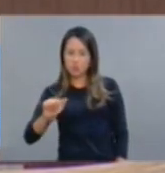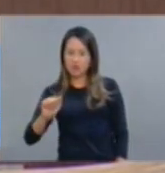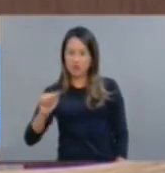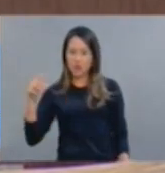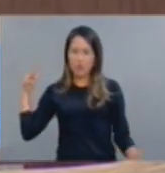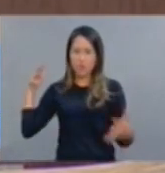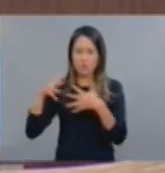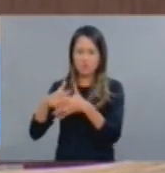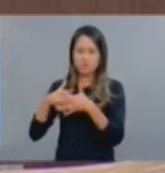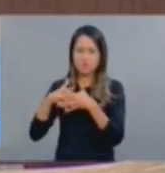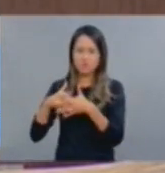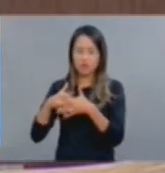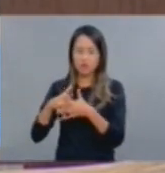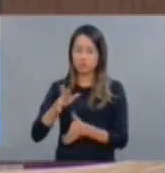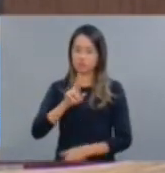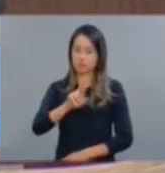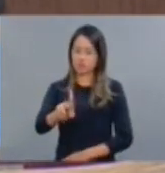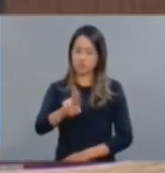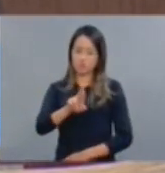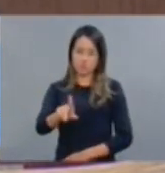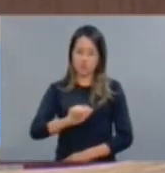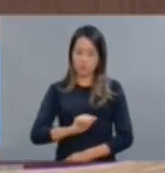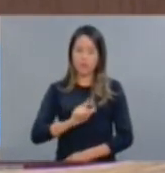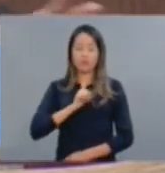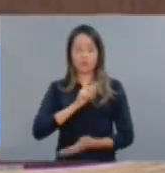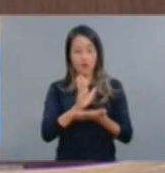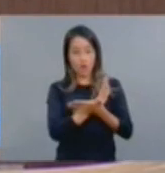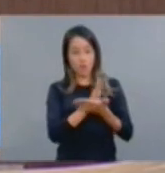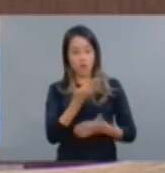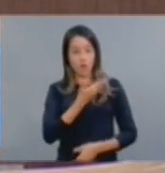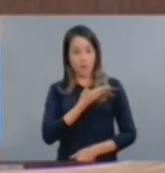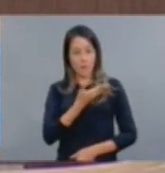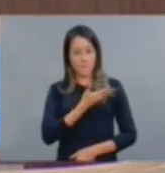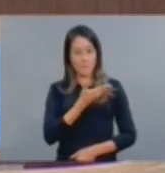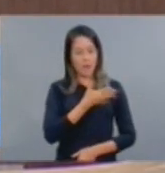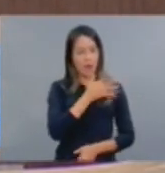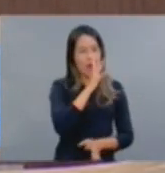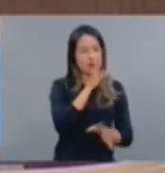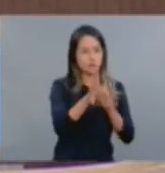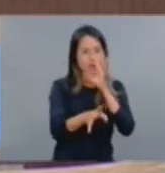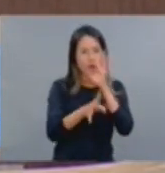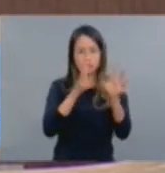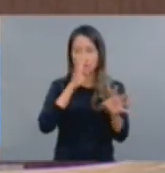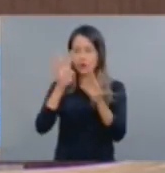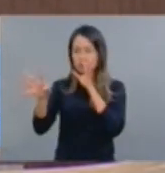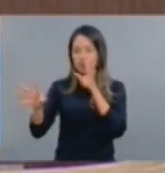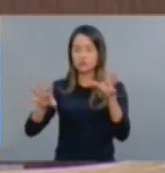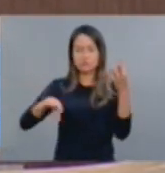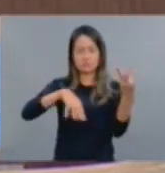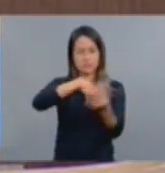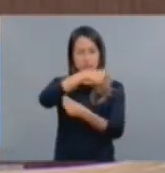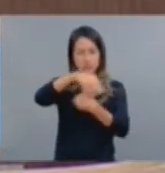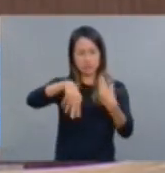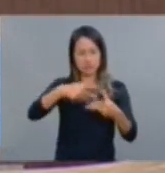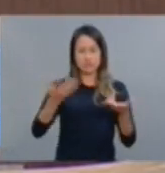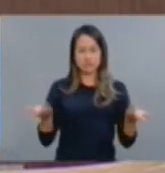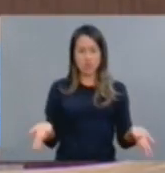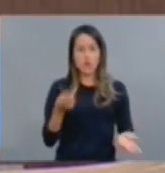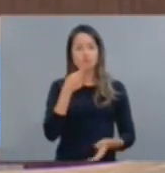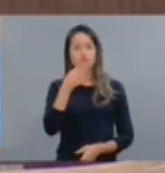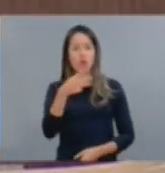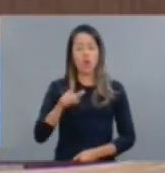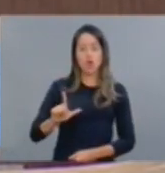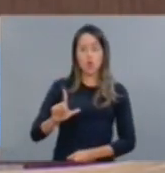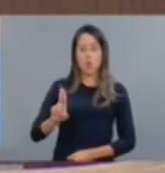nós não podemos aceitar, aqueles colegas parlamentares, qualquer pessoa que vai e diz, inclusive, que o Lula ou que o